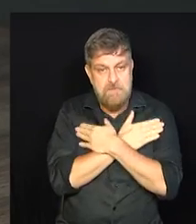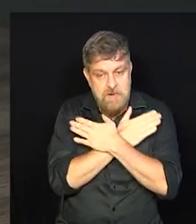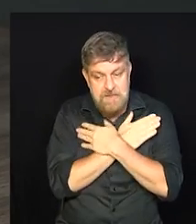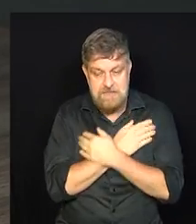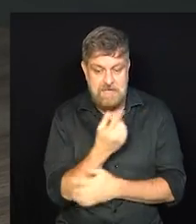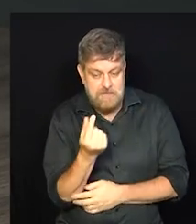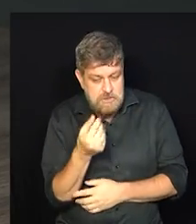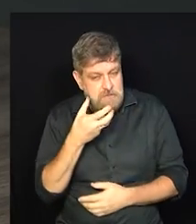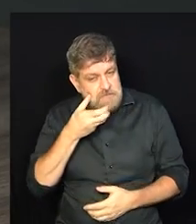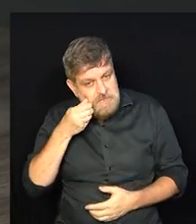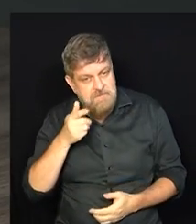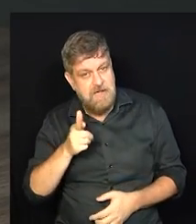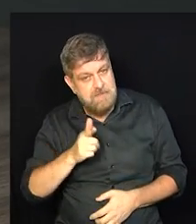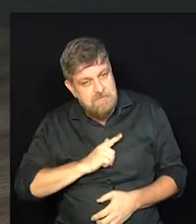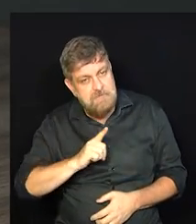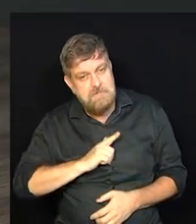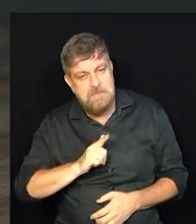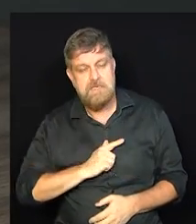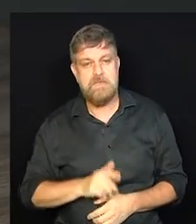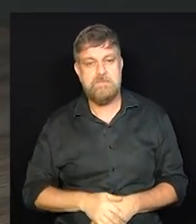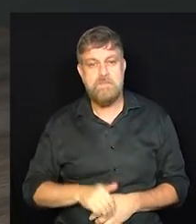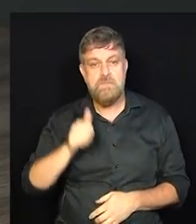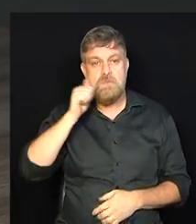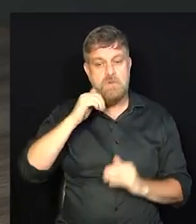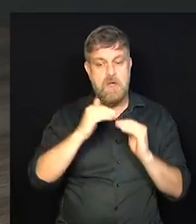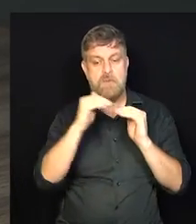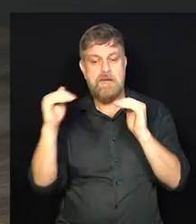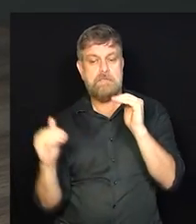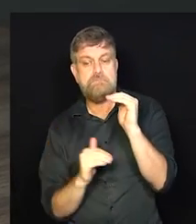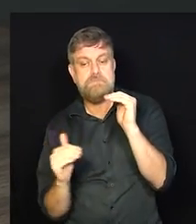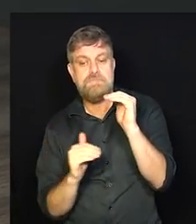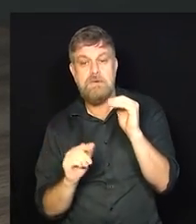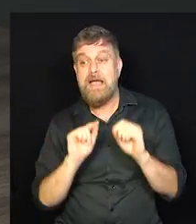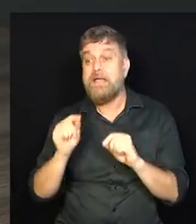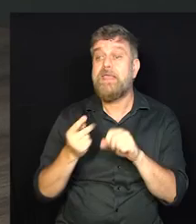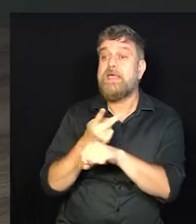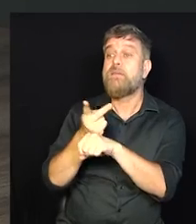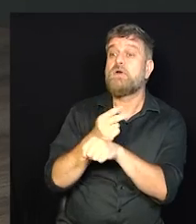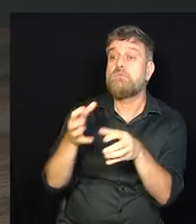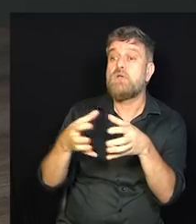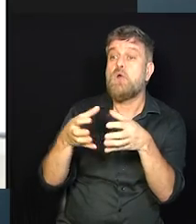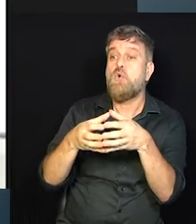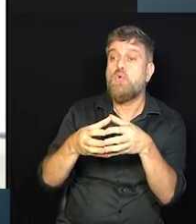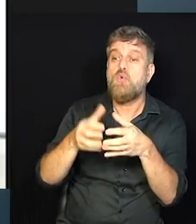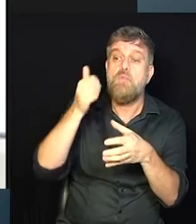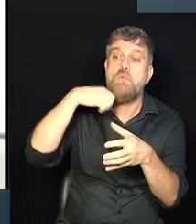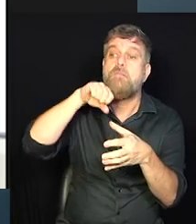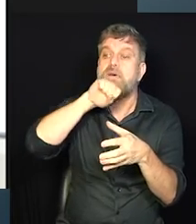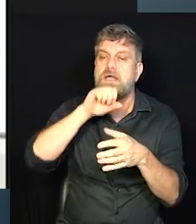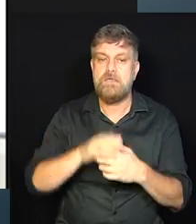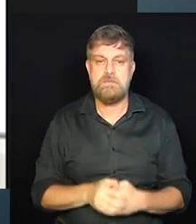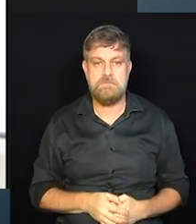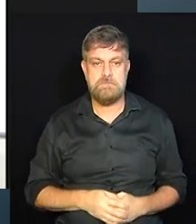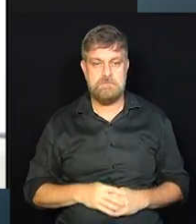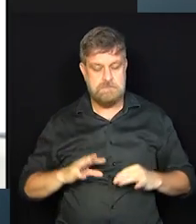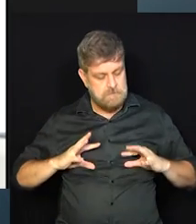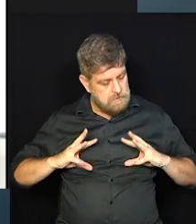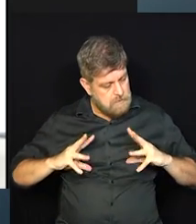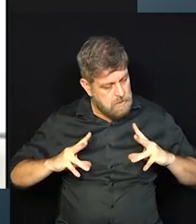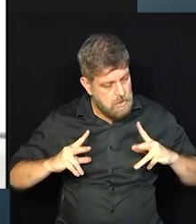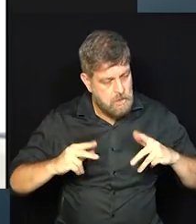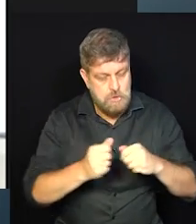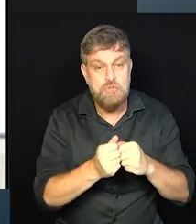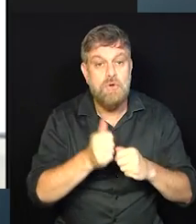uma rescisão essa mulher que tá aí em vulnerabilidade social me fala Olha todas